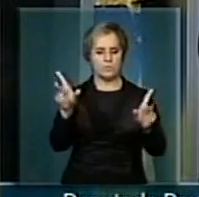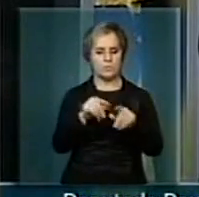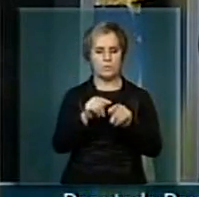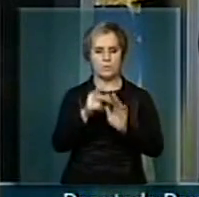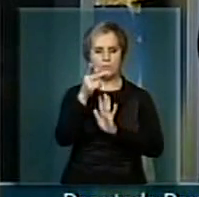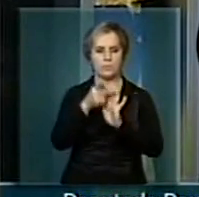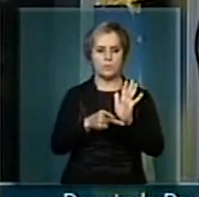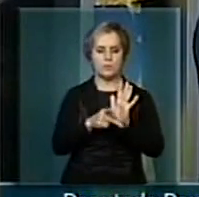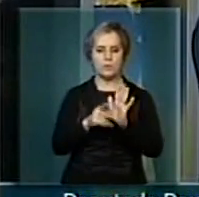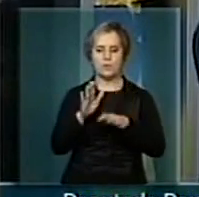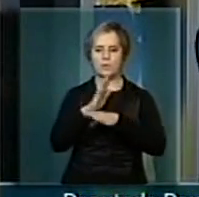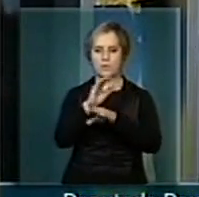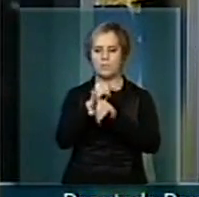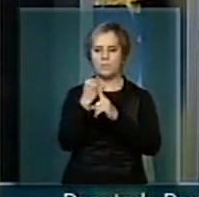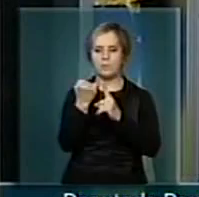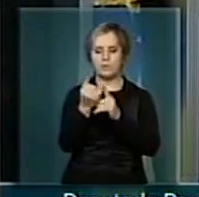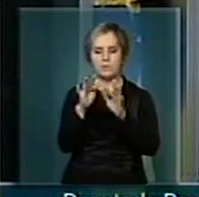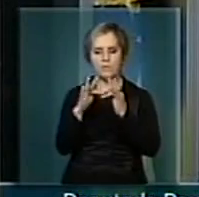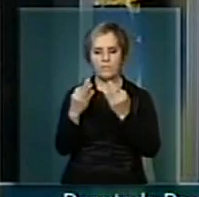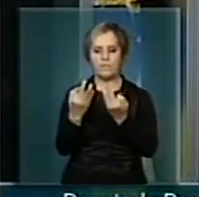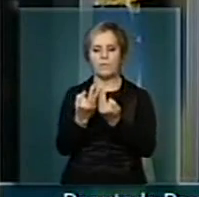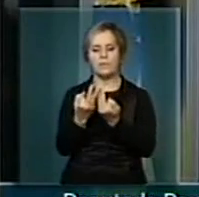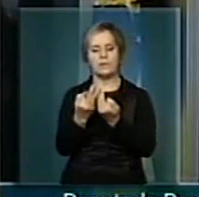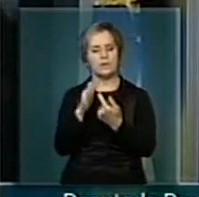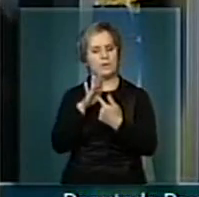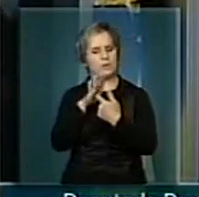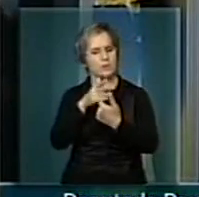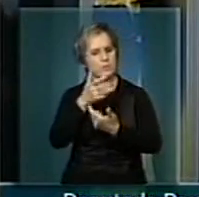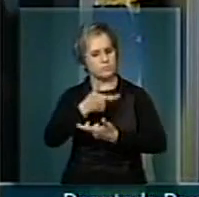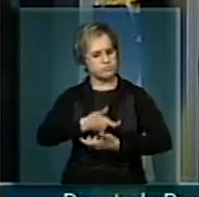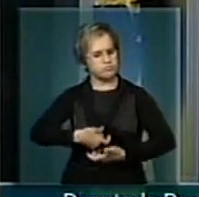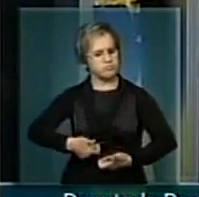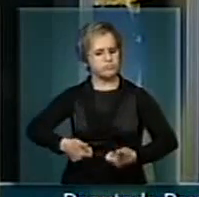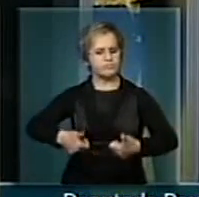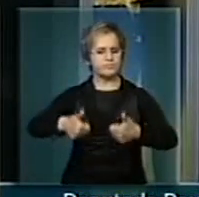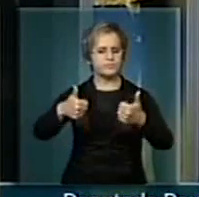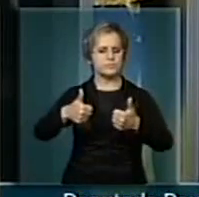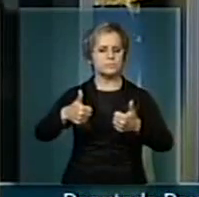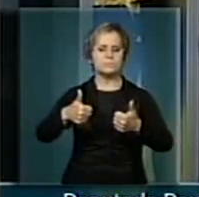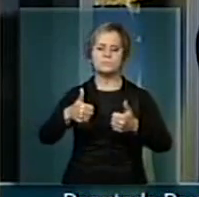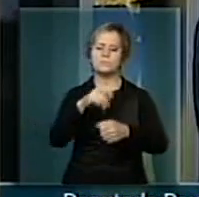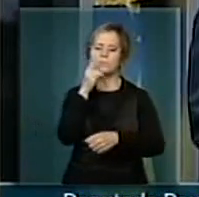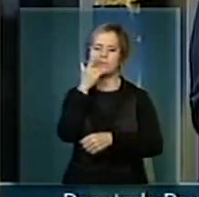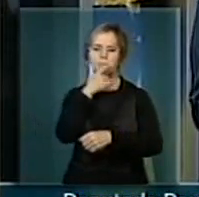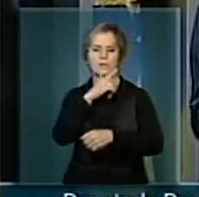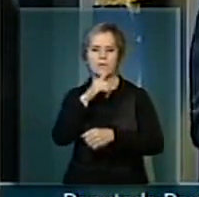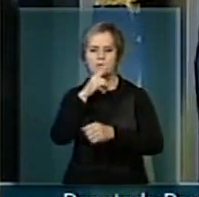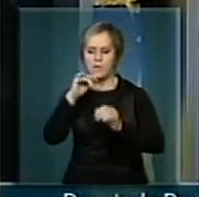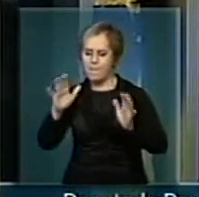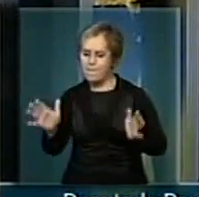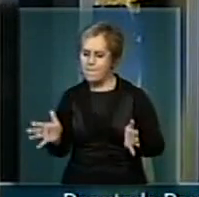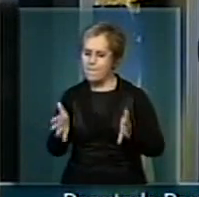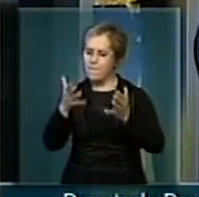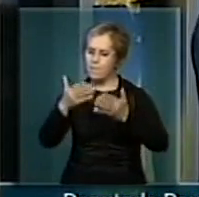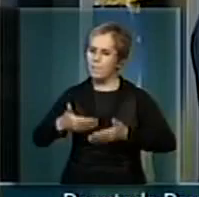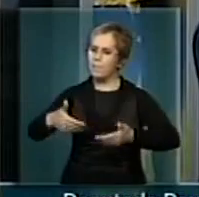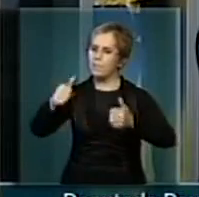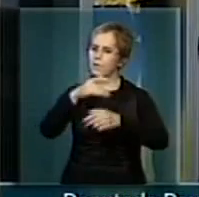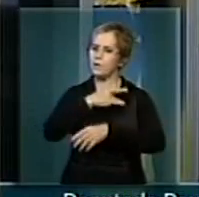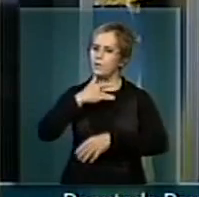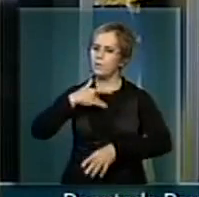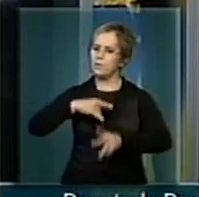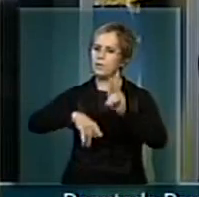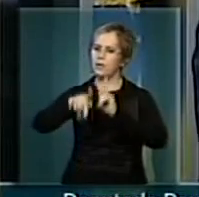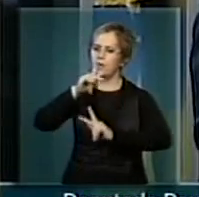Família se mostrou uma das grandes armas que nós temos para melhorar a saúde da população brasileira.